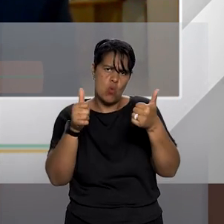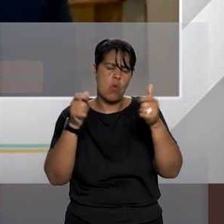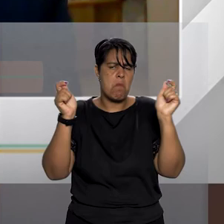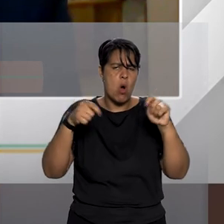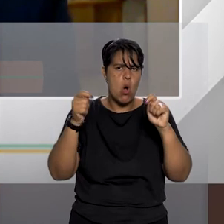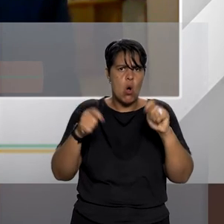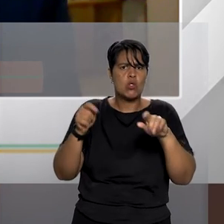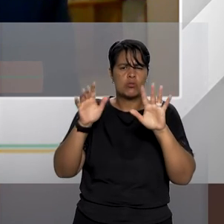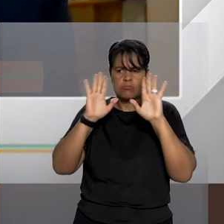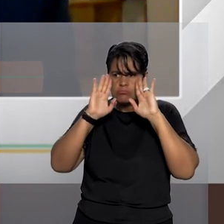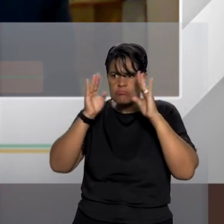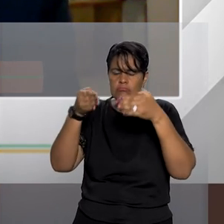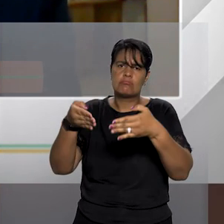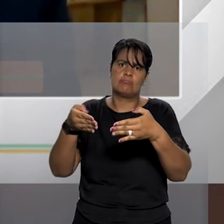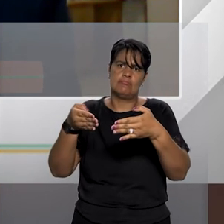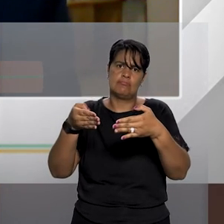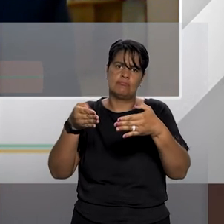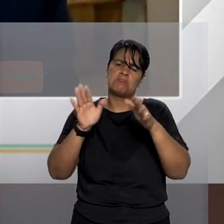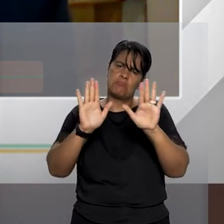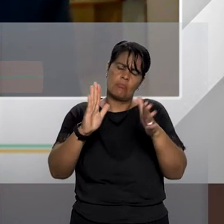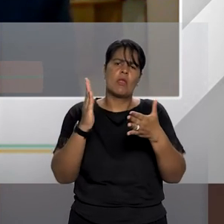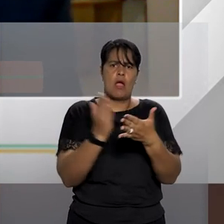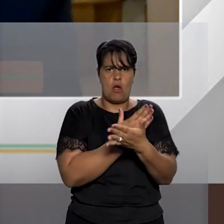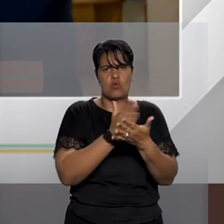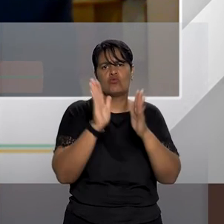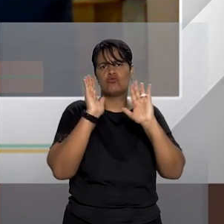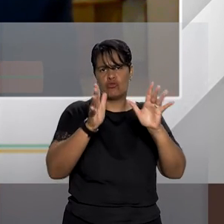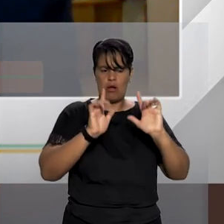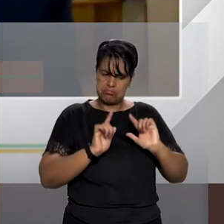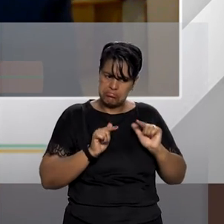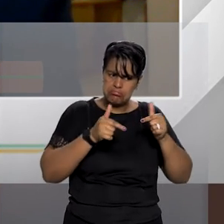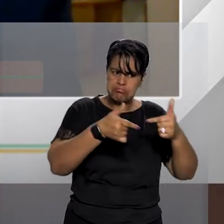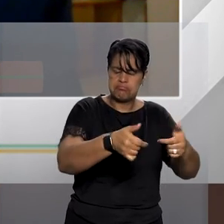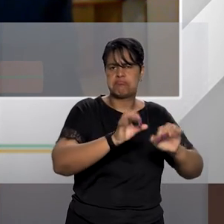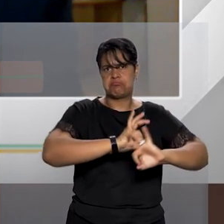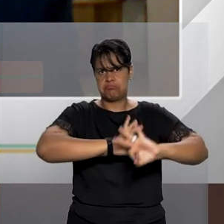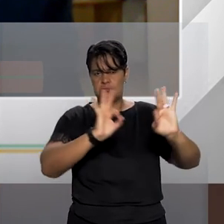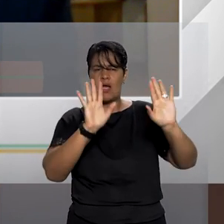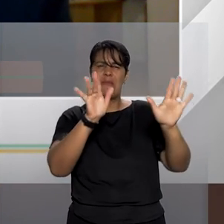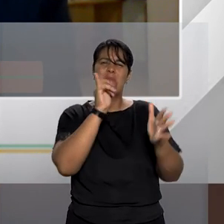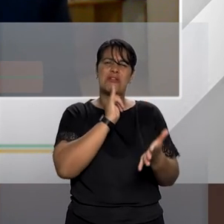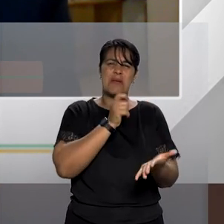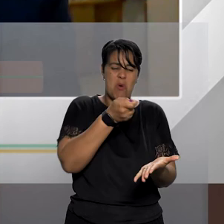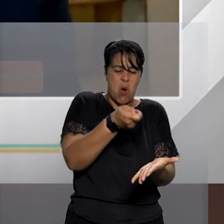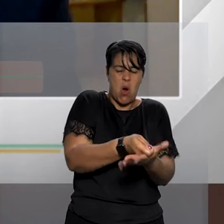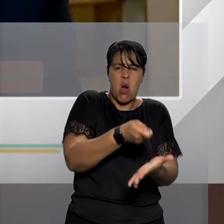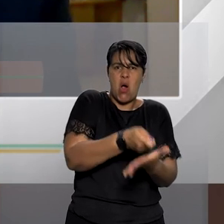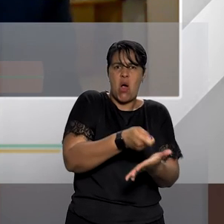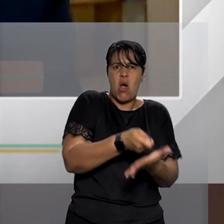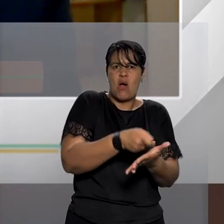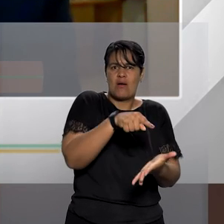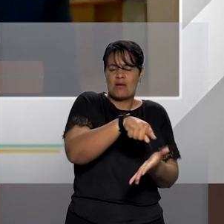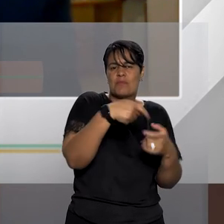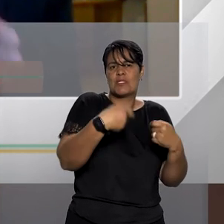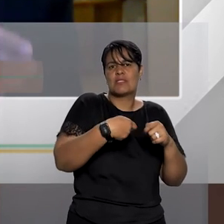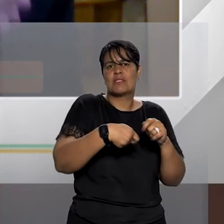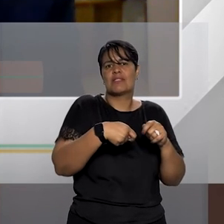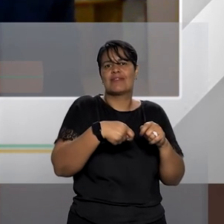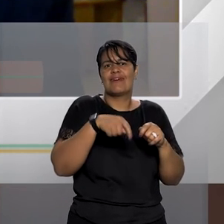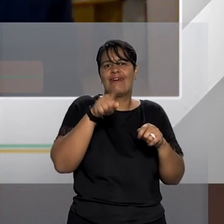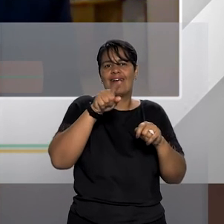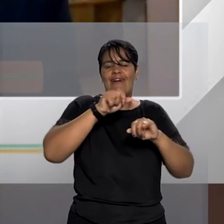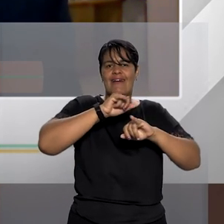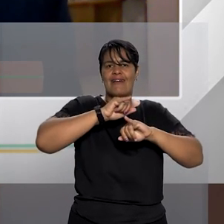concretude a esses pontos tivemos alguns avanços por exemplo a obrigatoriedade de inclusão dos currículos escolares da